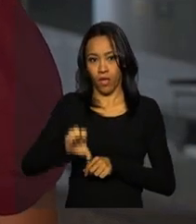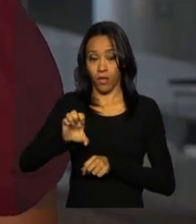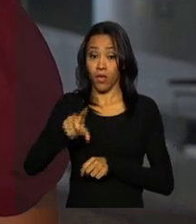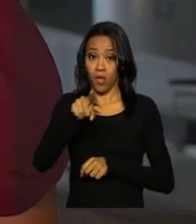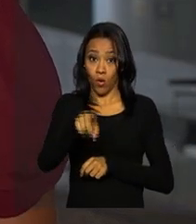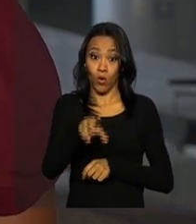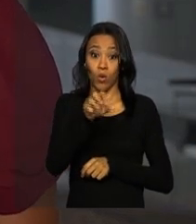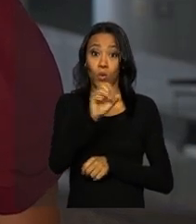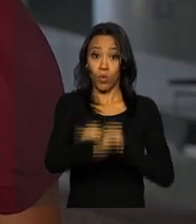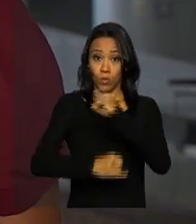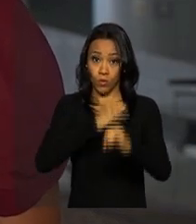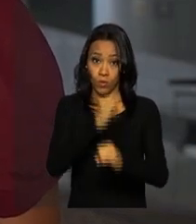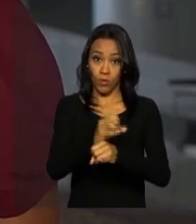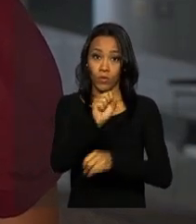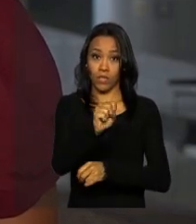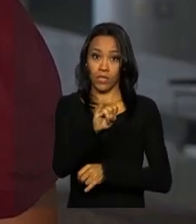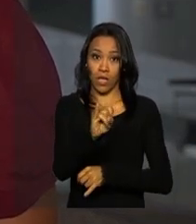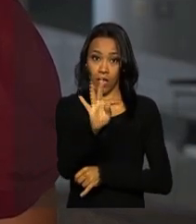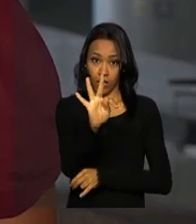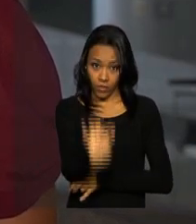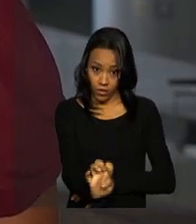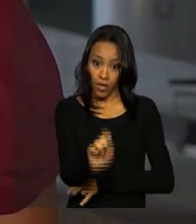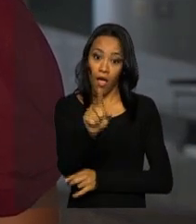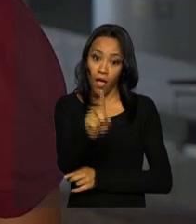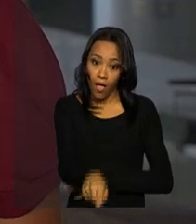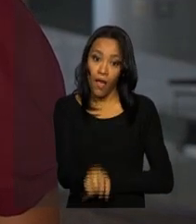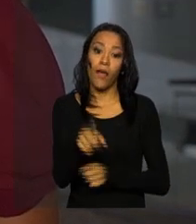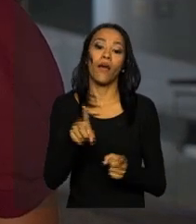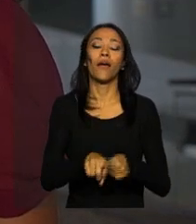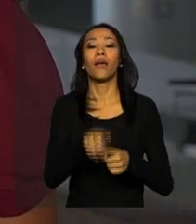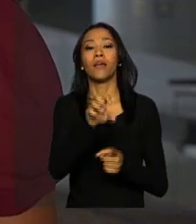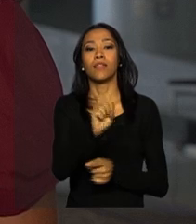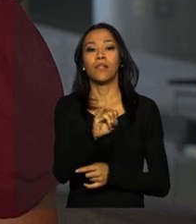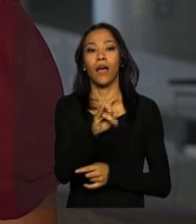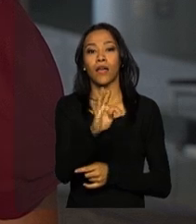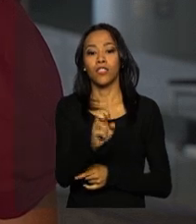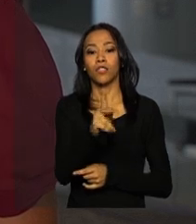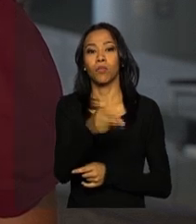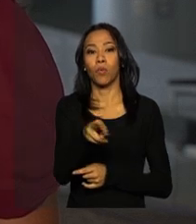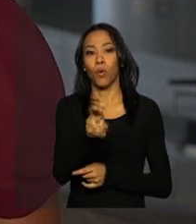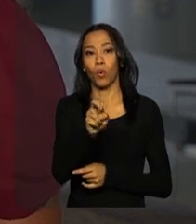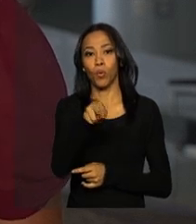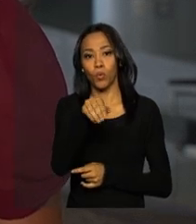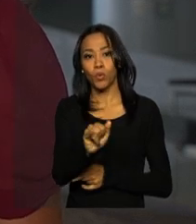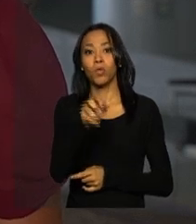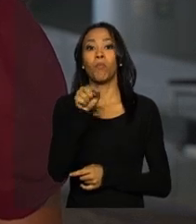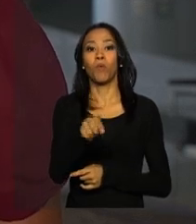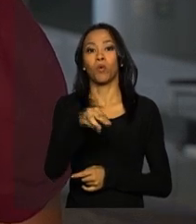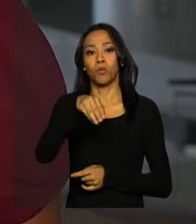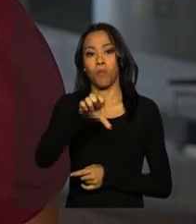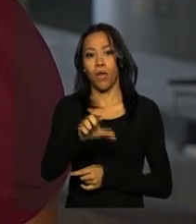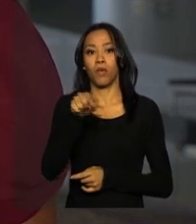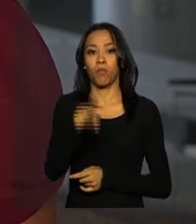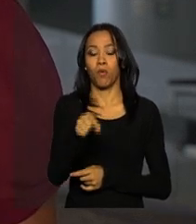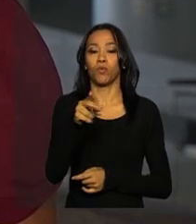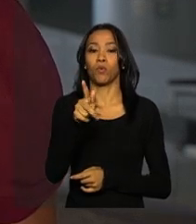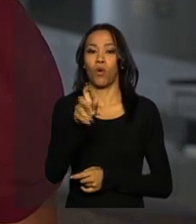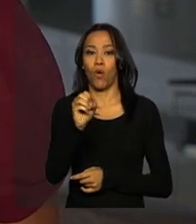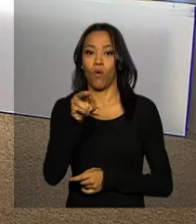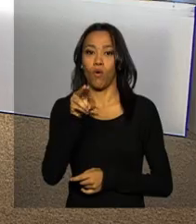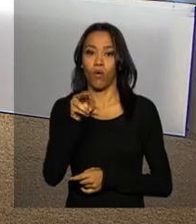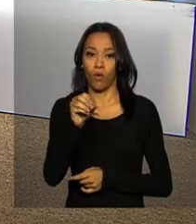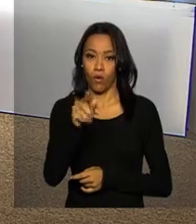para fazer essa adesão à lista de espera do ProUni é siteprouni.mec.gov.br. Jaime.